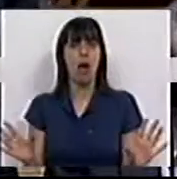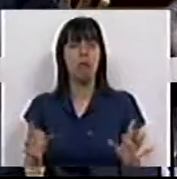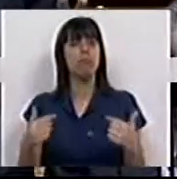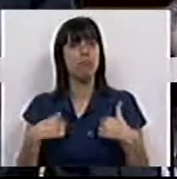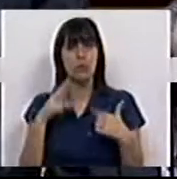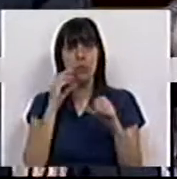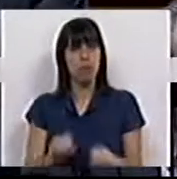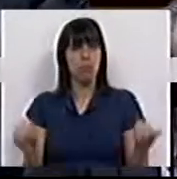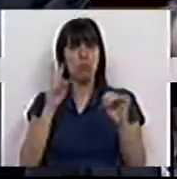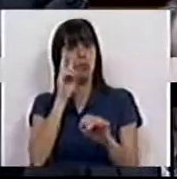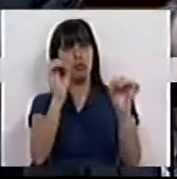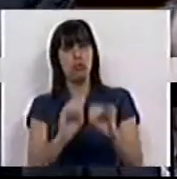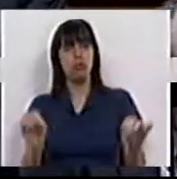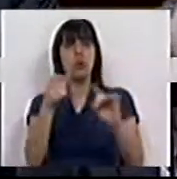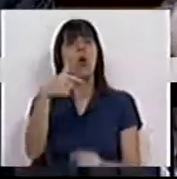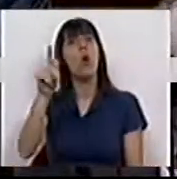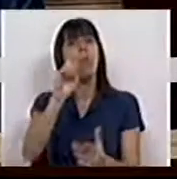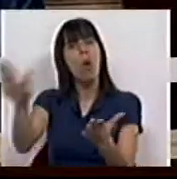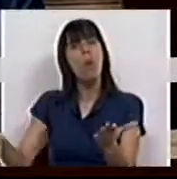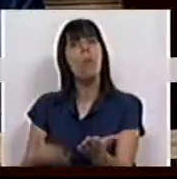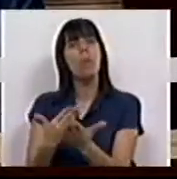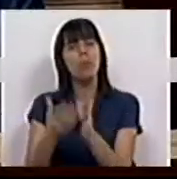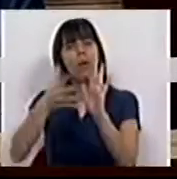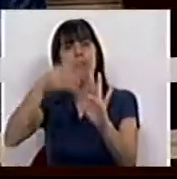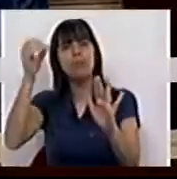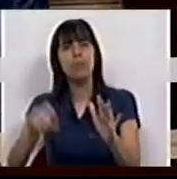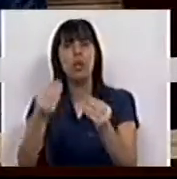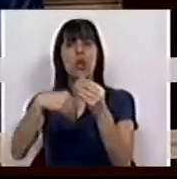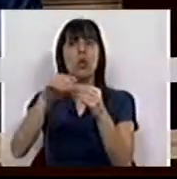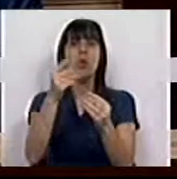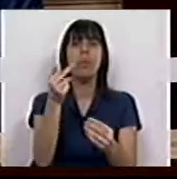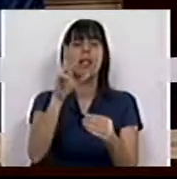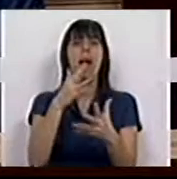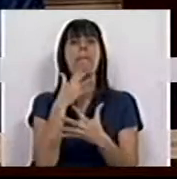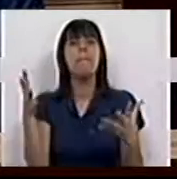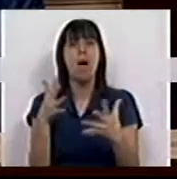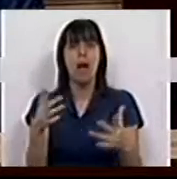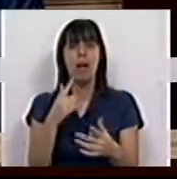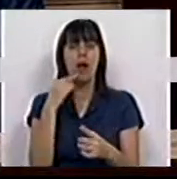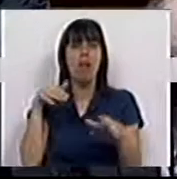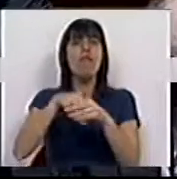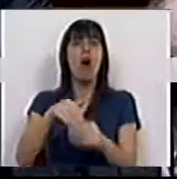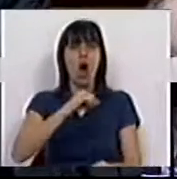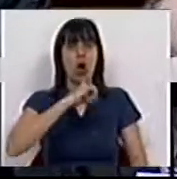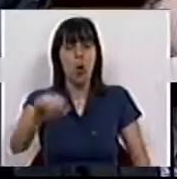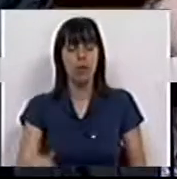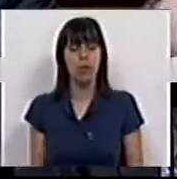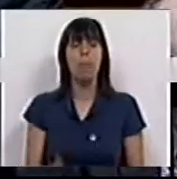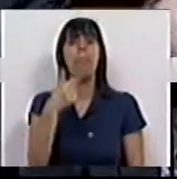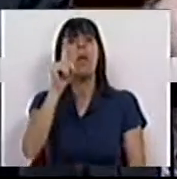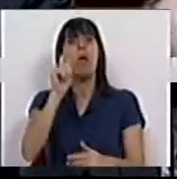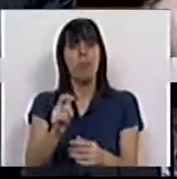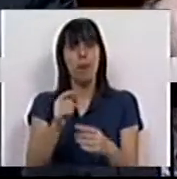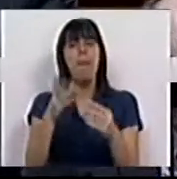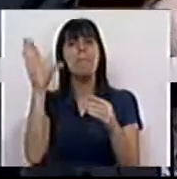Porque nós não vimos nada disso. Quando o Bloco de Esquerda propõe a eliminação da sobretaxa, a maioria vota contra. Quando o Bloco de Esquerda